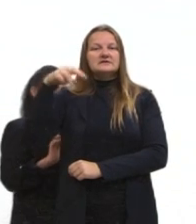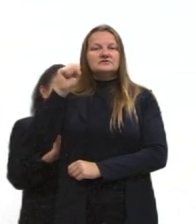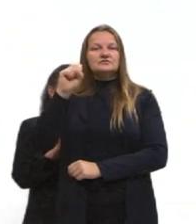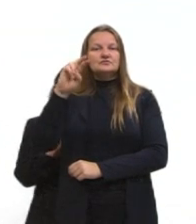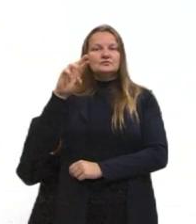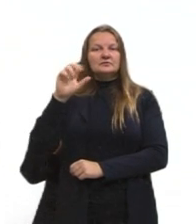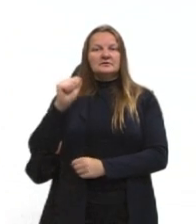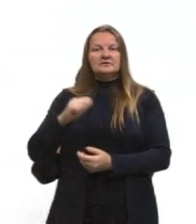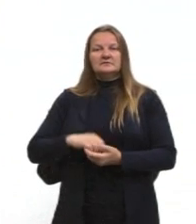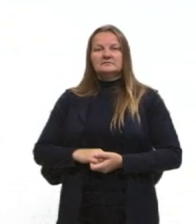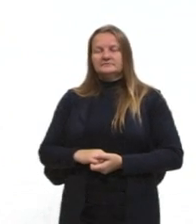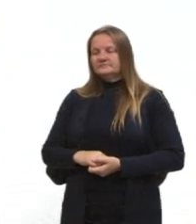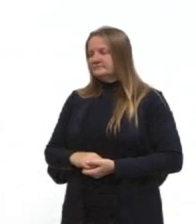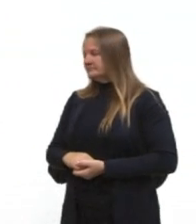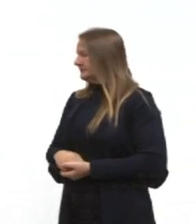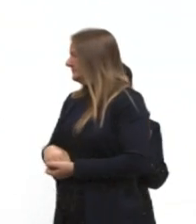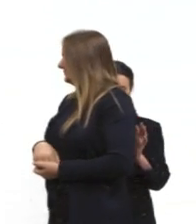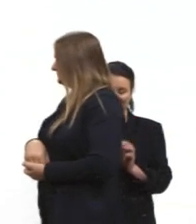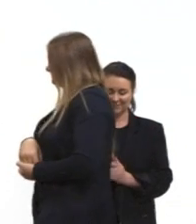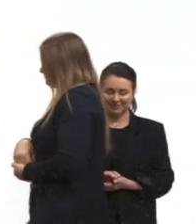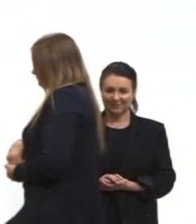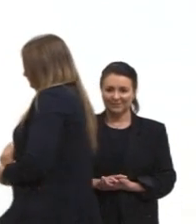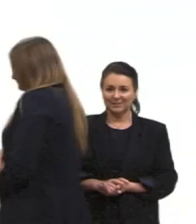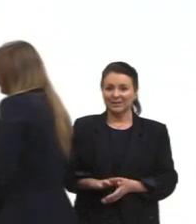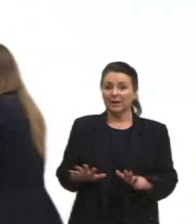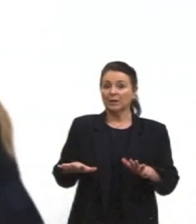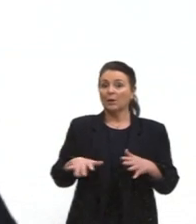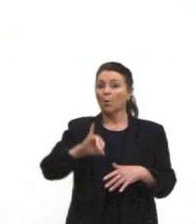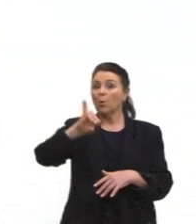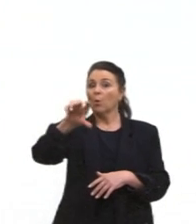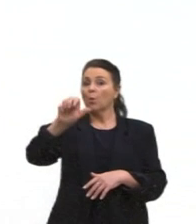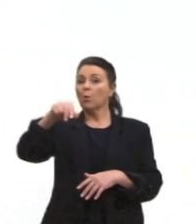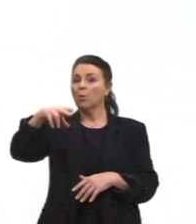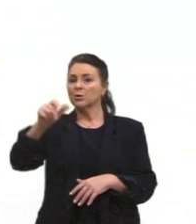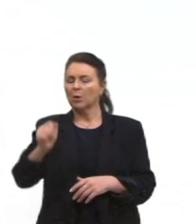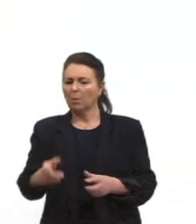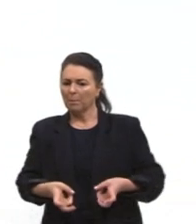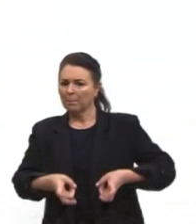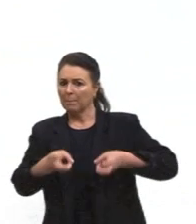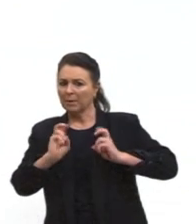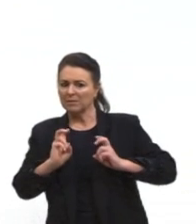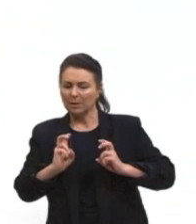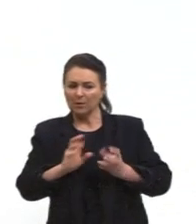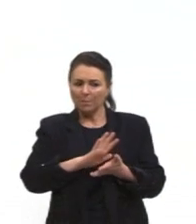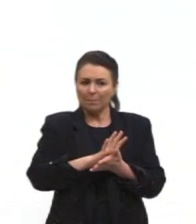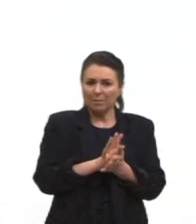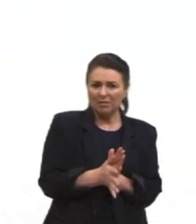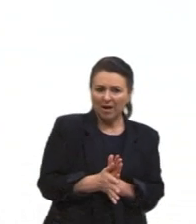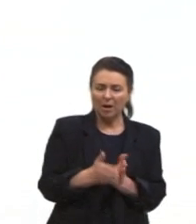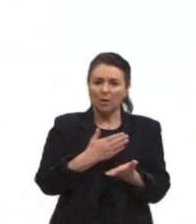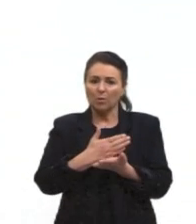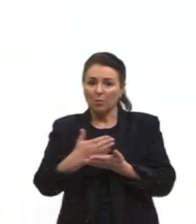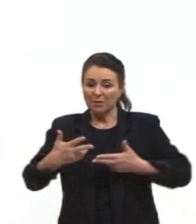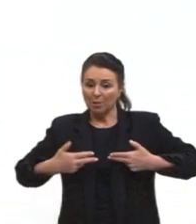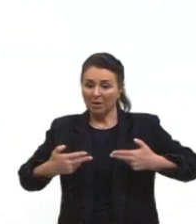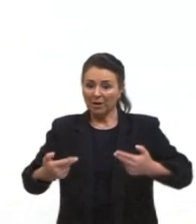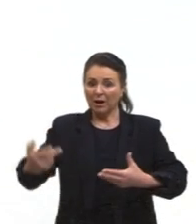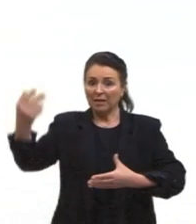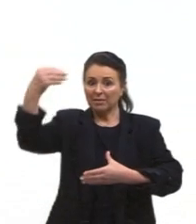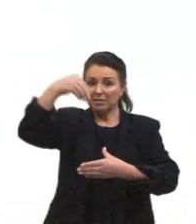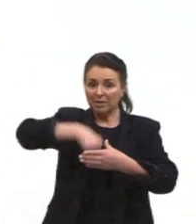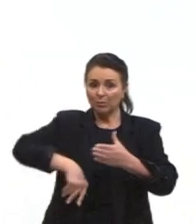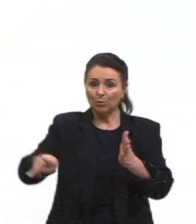No fim, o Jango acaba não reagindo, porque ele percebe que os militares iam matar, iam fazer uma guerra civil, e ele acaba